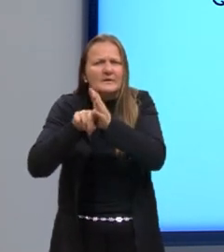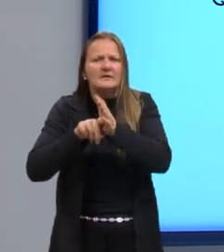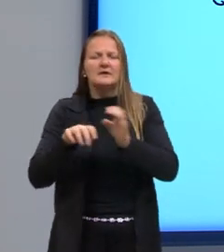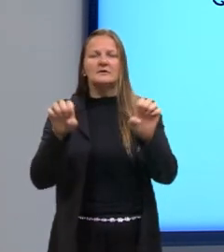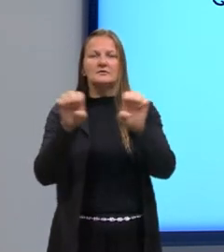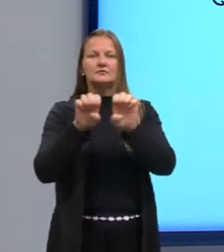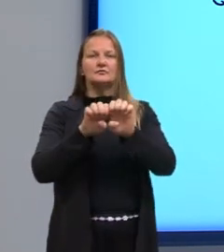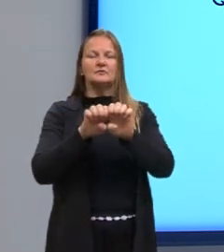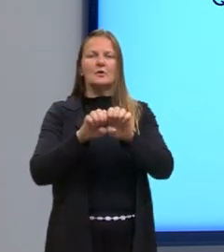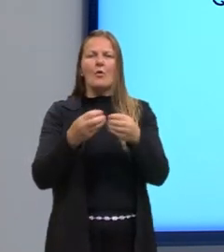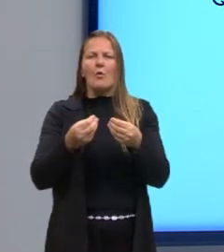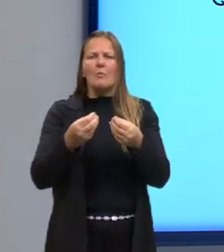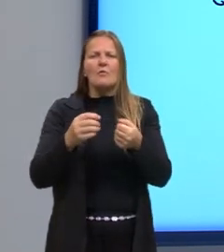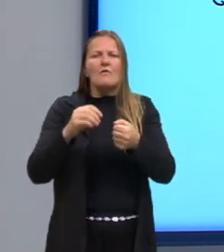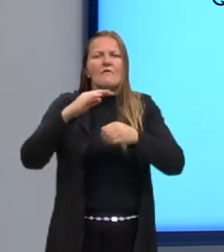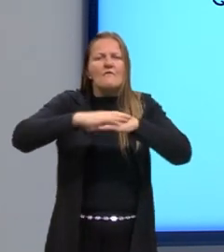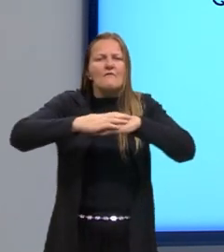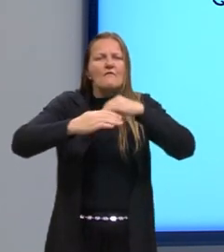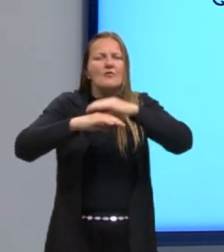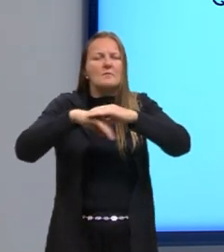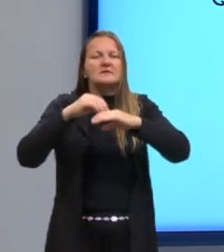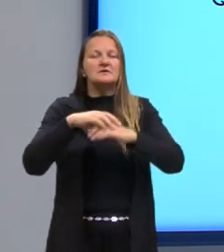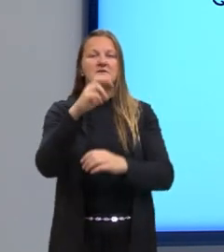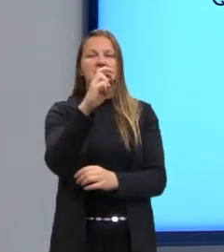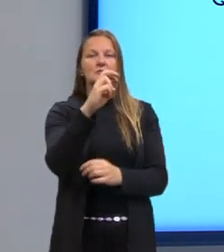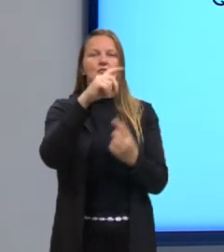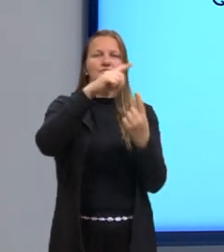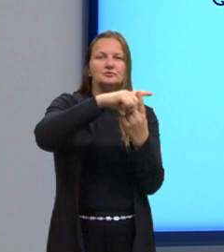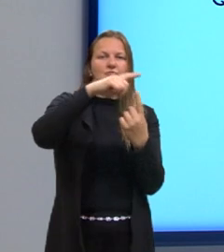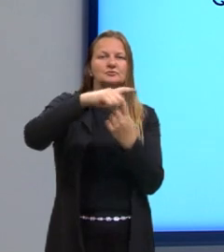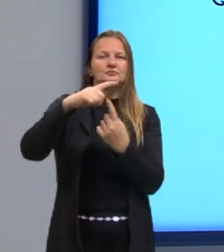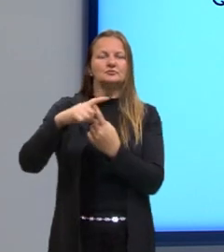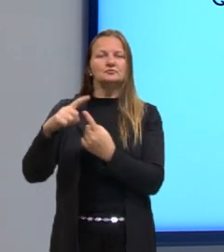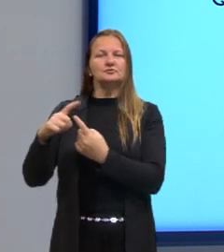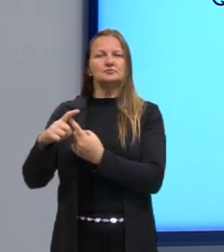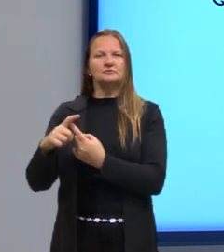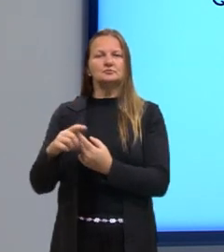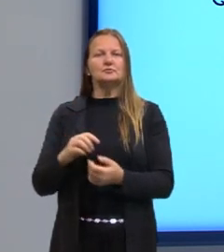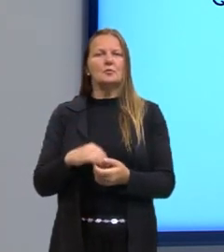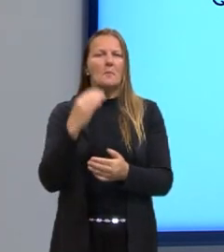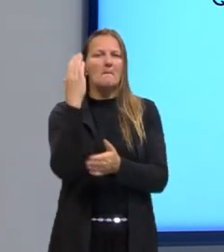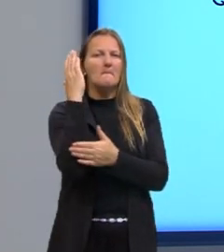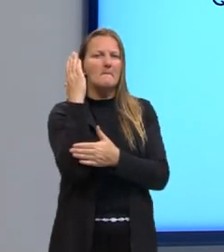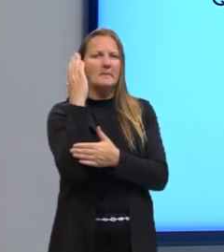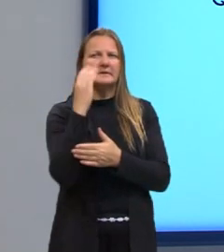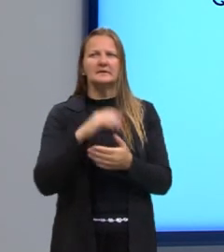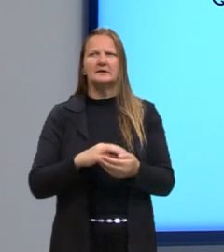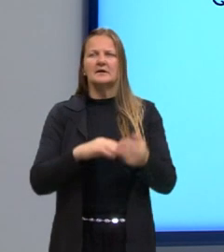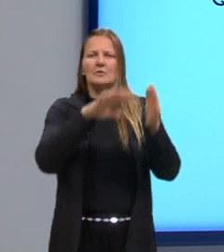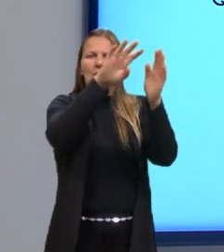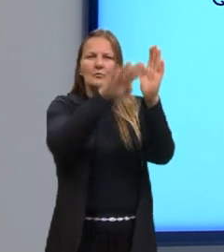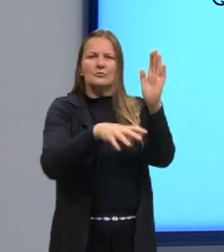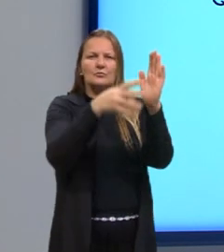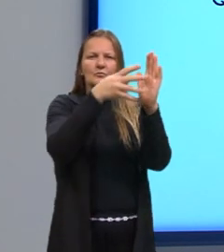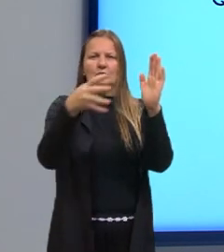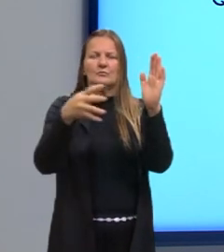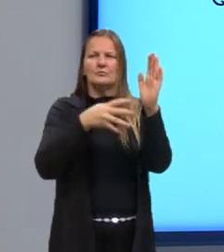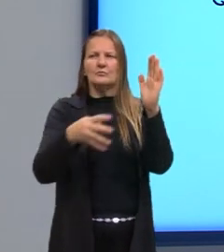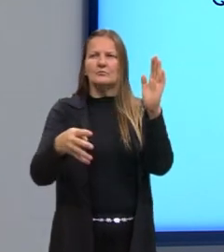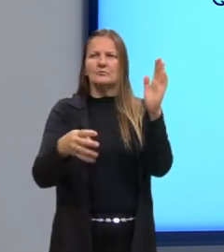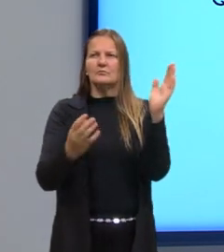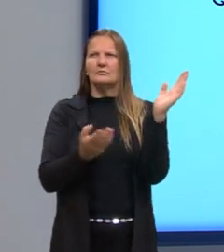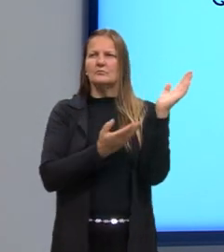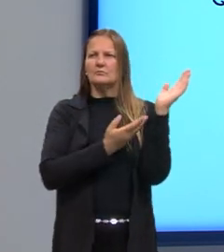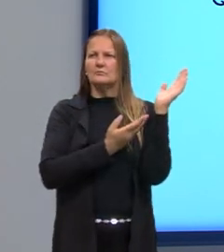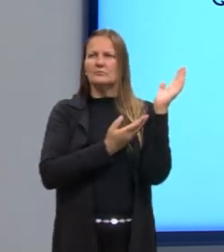anatômicas de cinco espécies de plantas, tá? Conforme esse quadro aqui. Então, foi